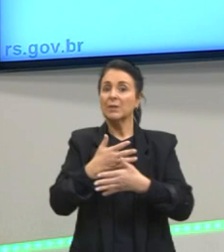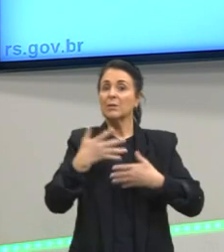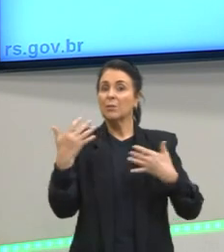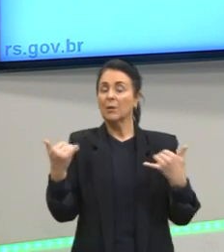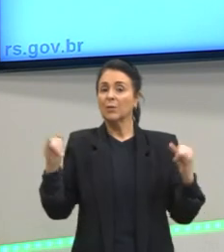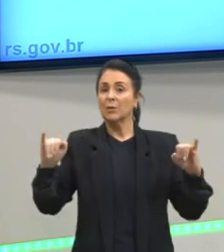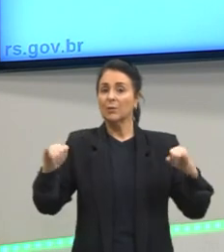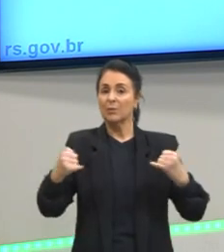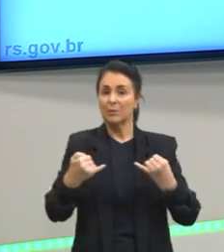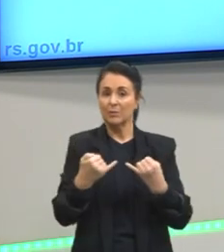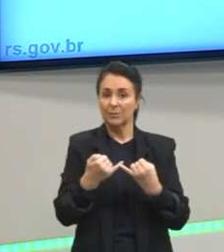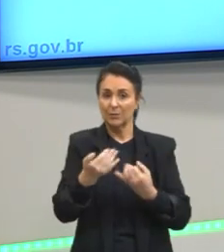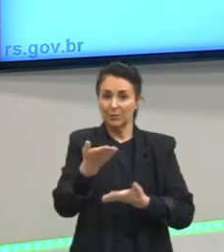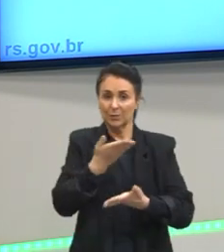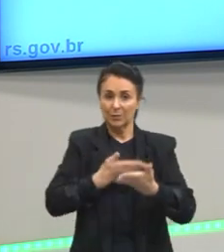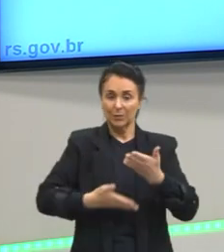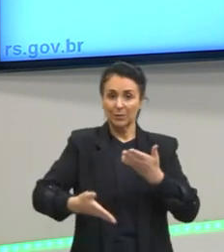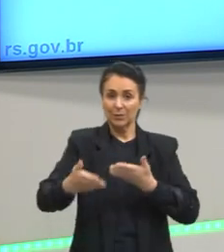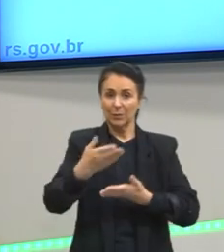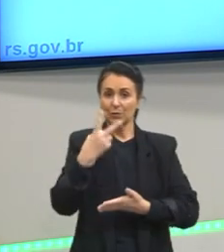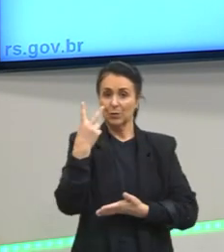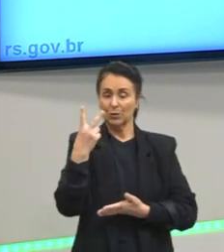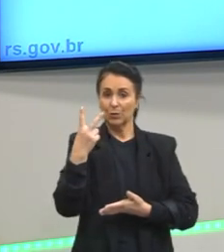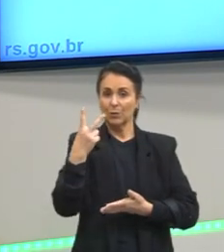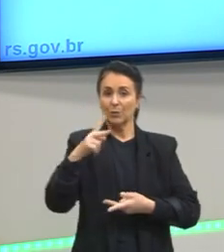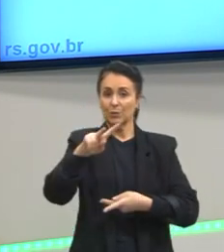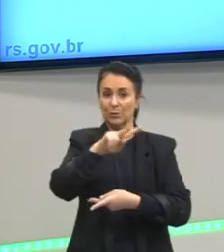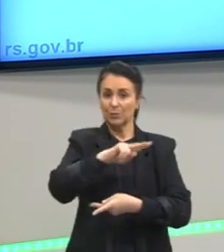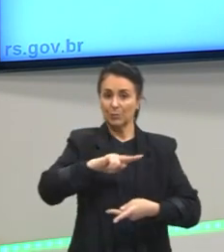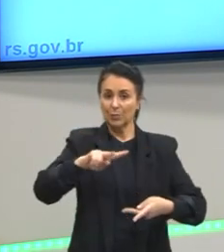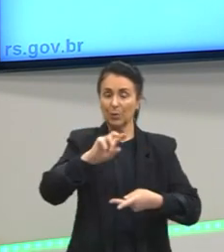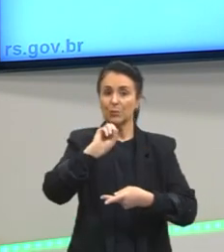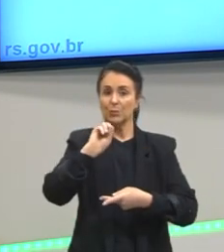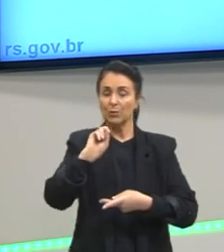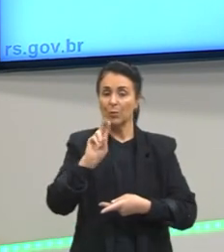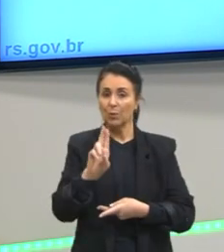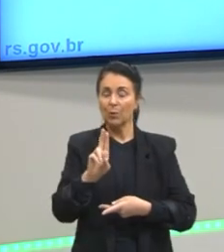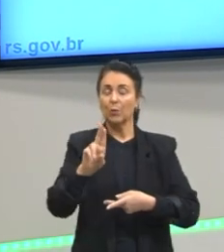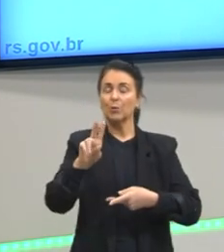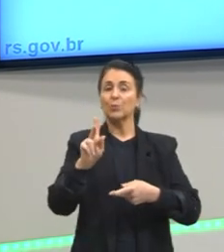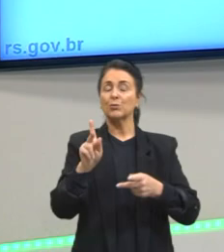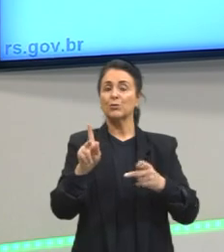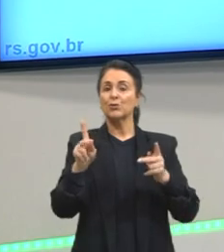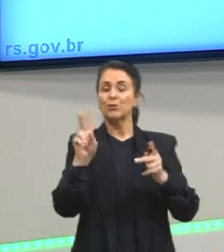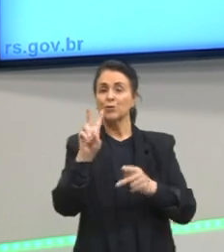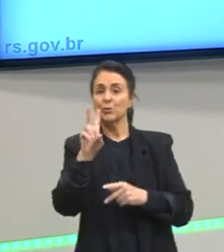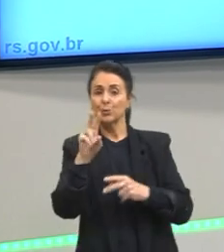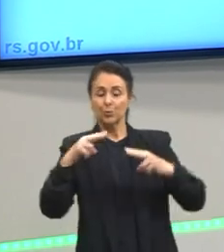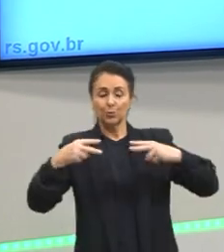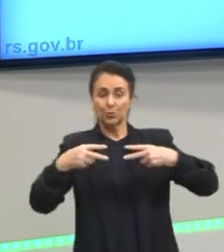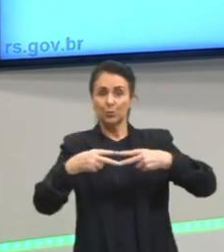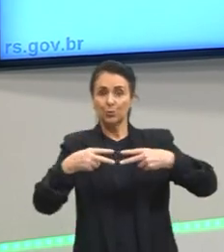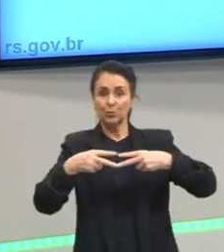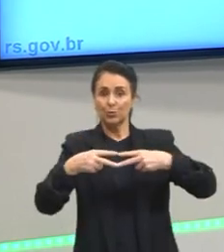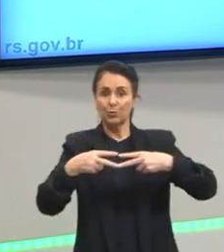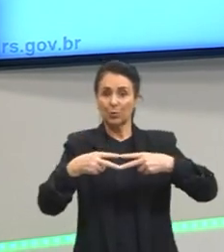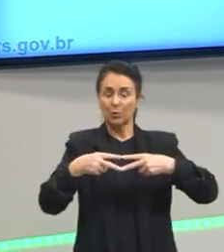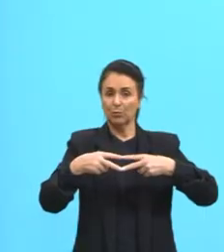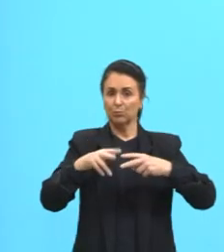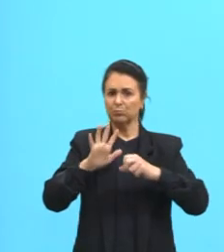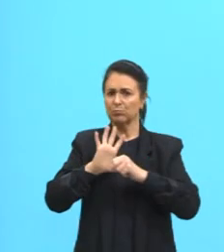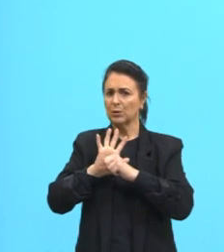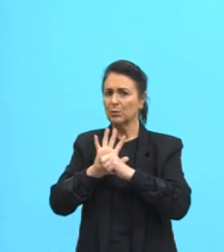iônicas, interações de polo-tipolo, interações de polo-induzido, interações íon-tipolo ou ligações covalentes.